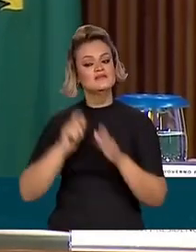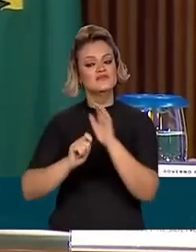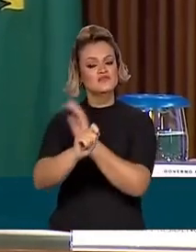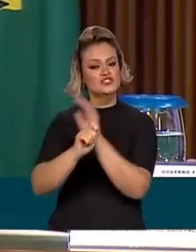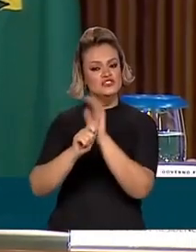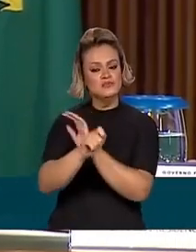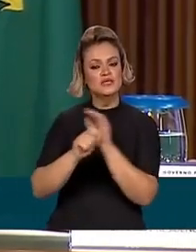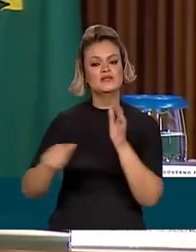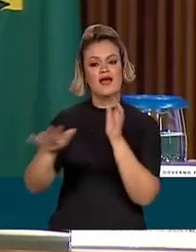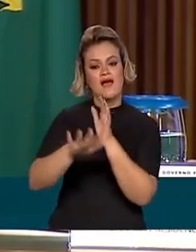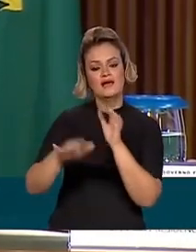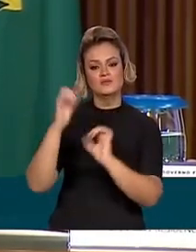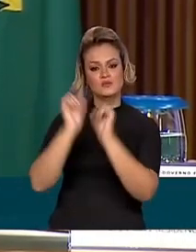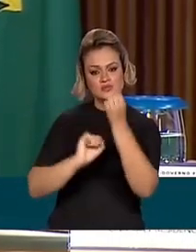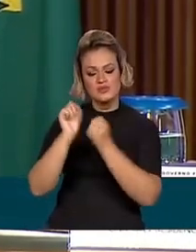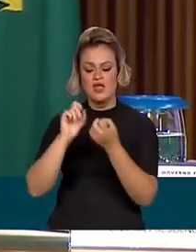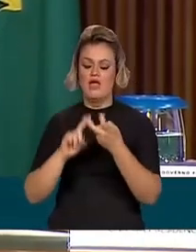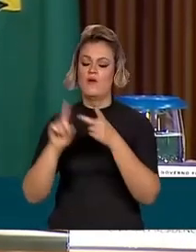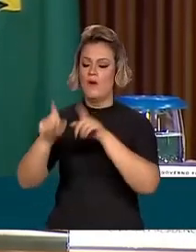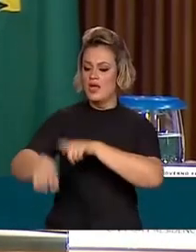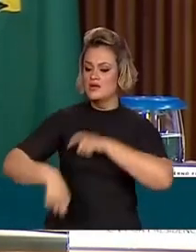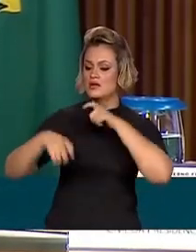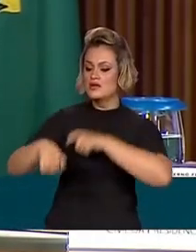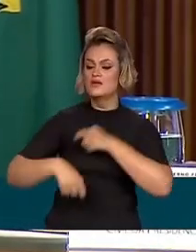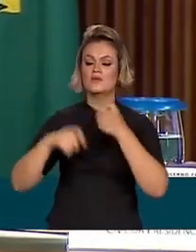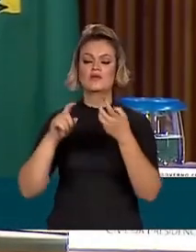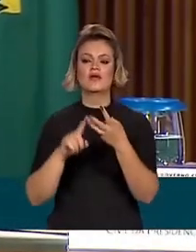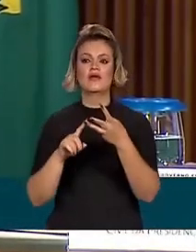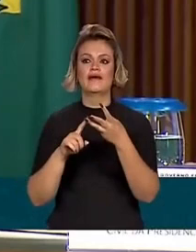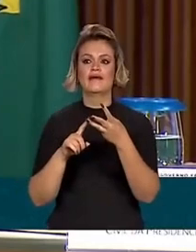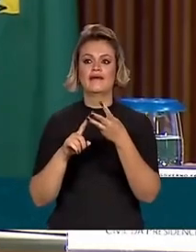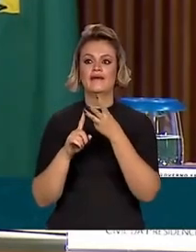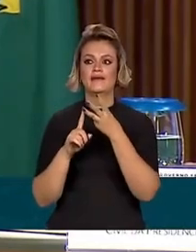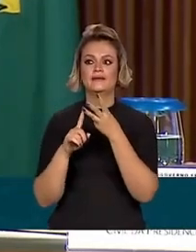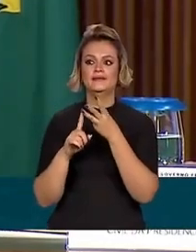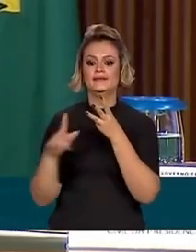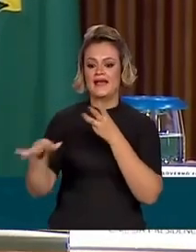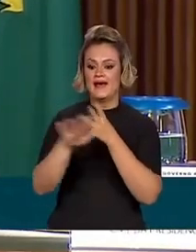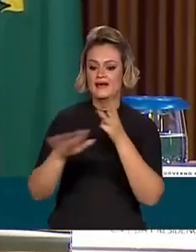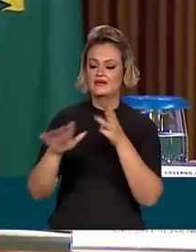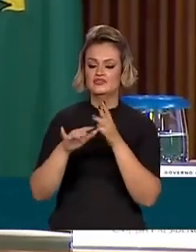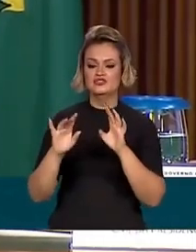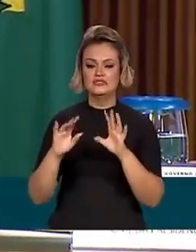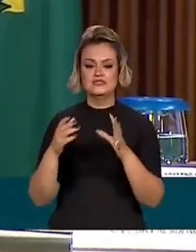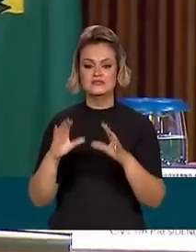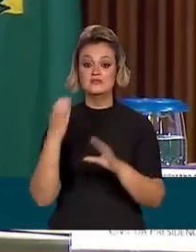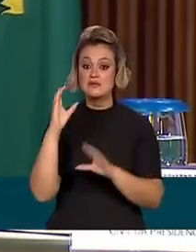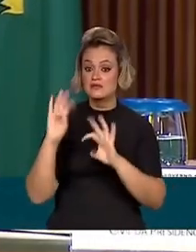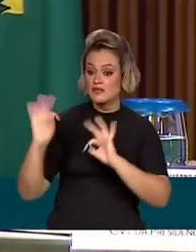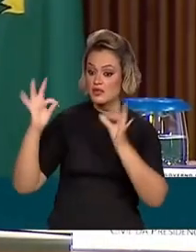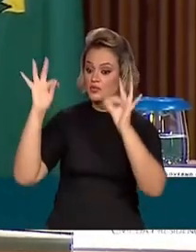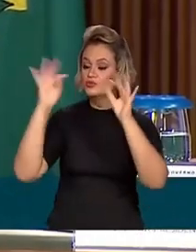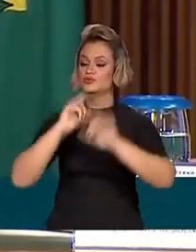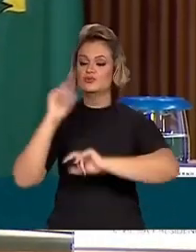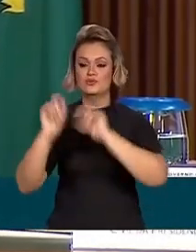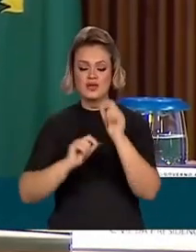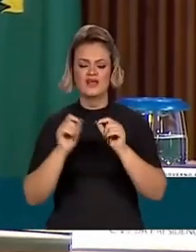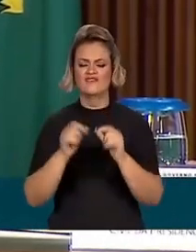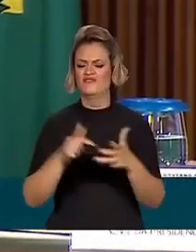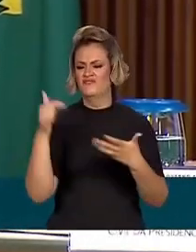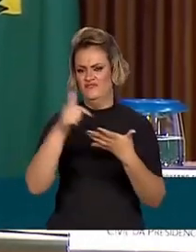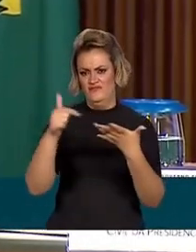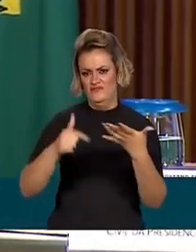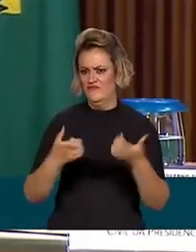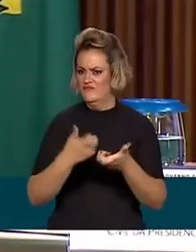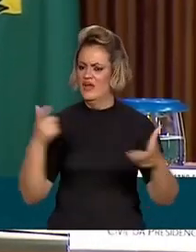investimento na área industrial, na área agrícola, o que a gente vai fazer na área de ciência e tecnologia. Tem muita coisa